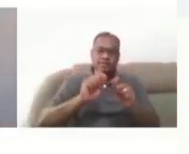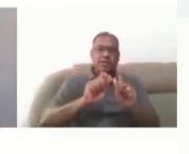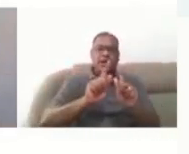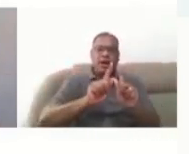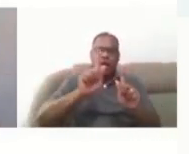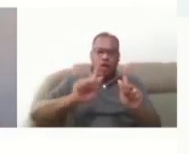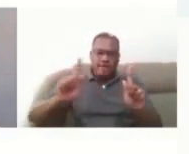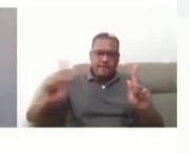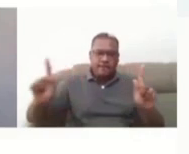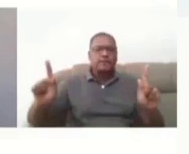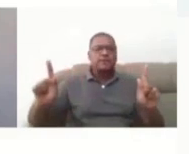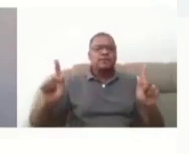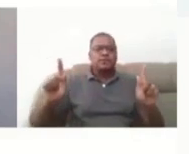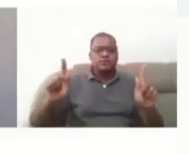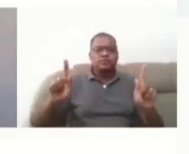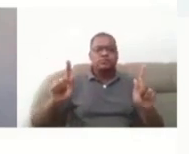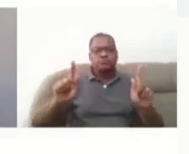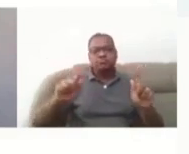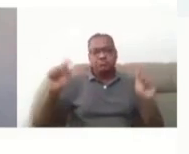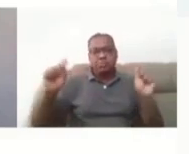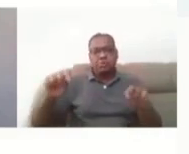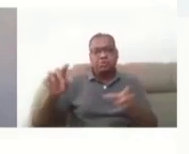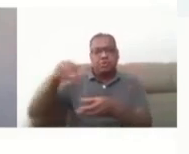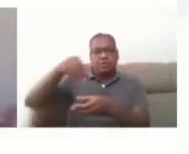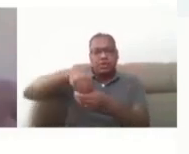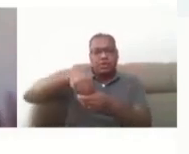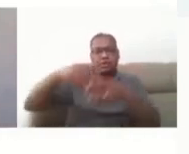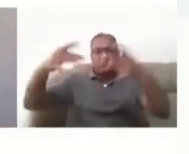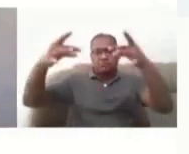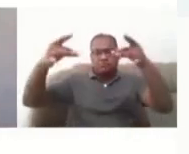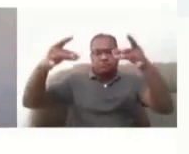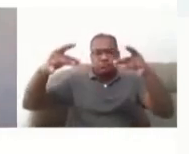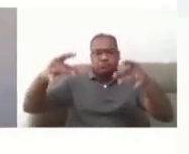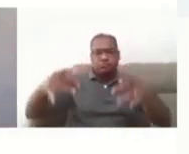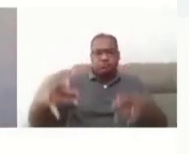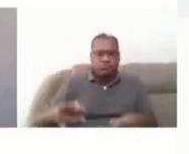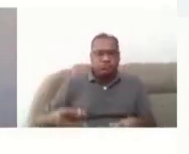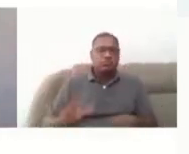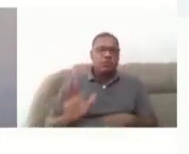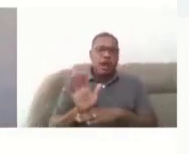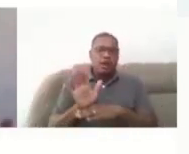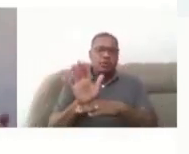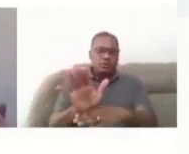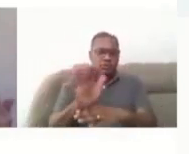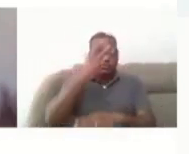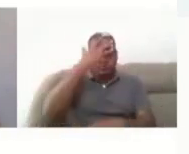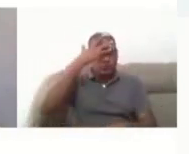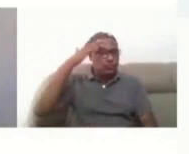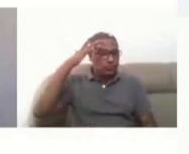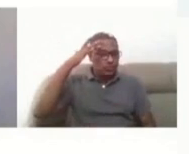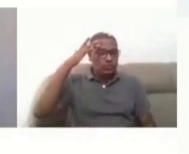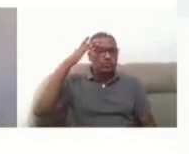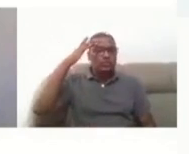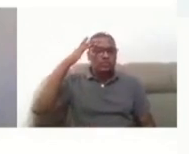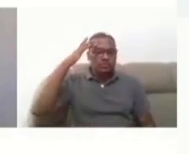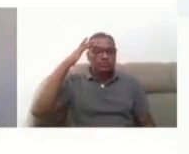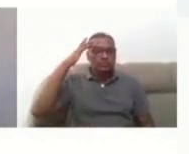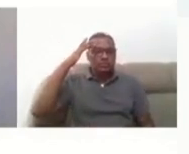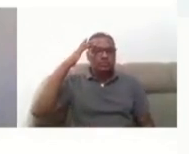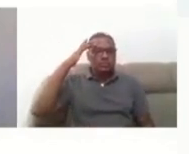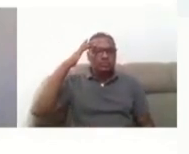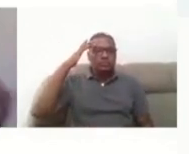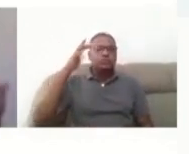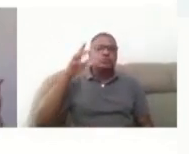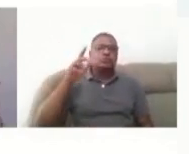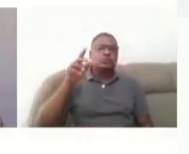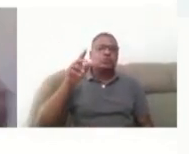descrição pode estar no próprio slide, que vai auxiliar tanto as pessoas que vão estar tendo acesso a